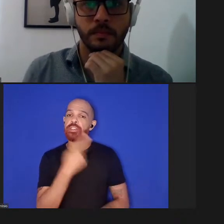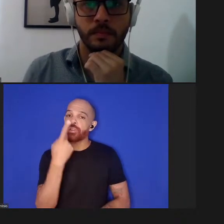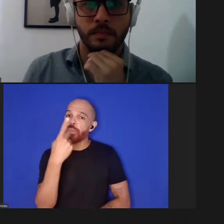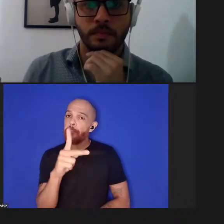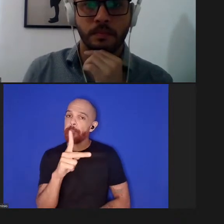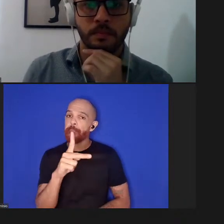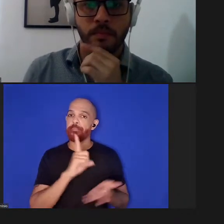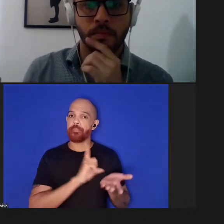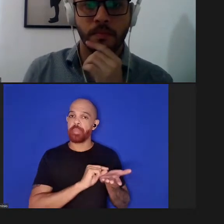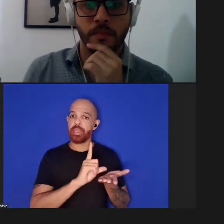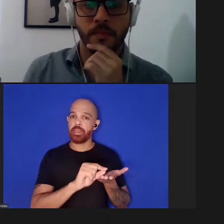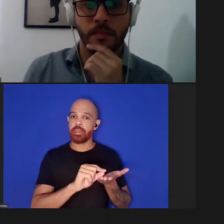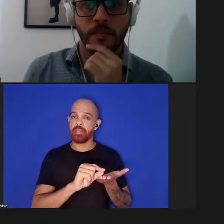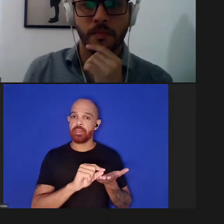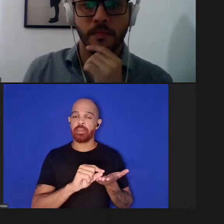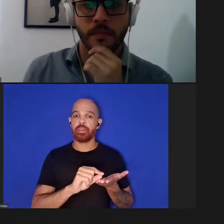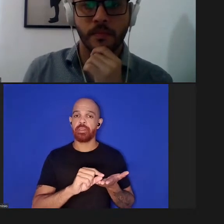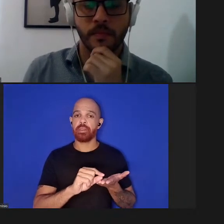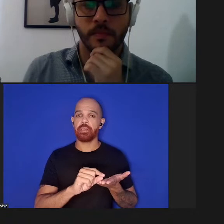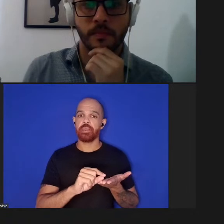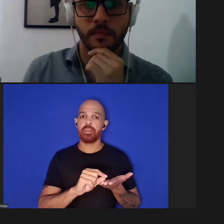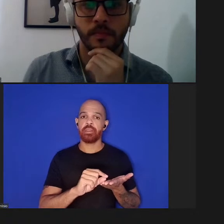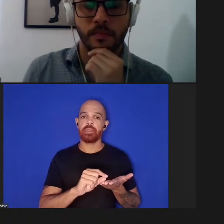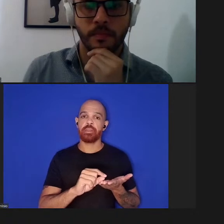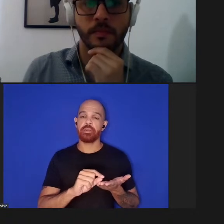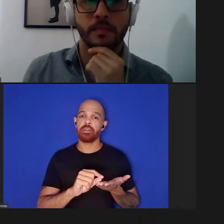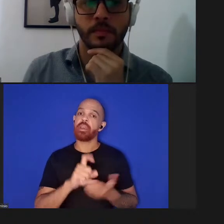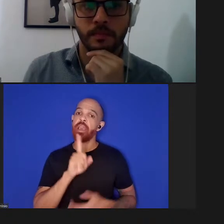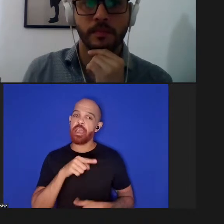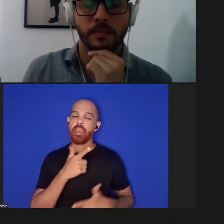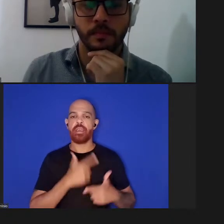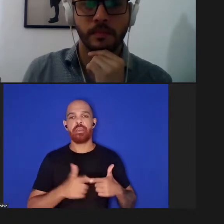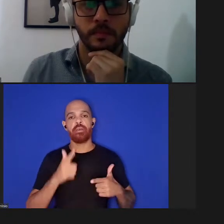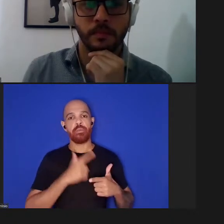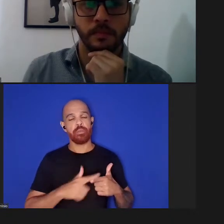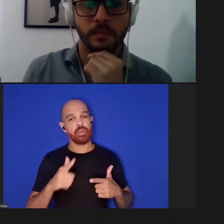um problema muito crucial